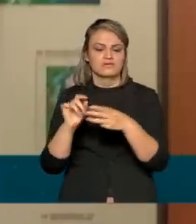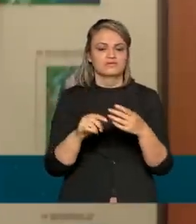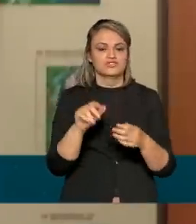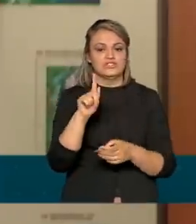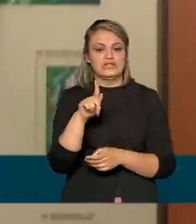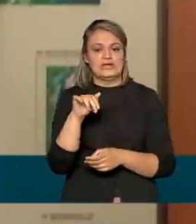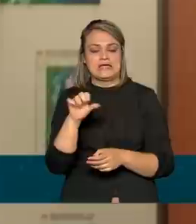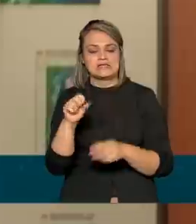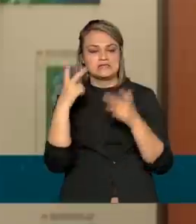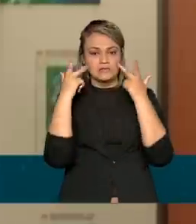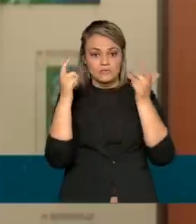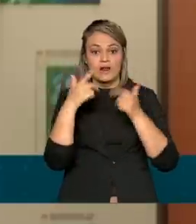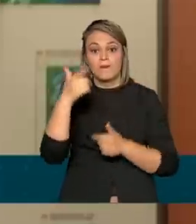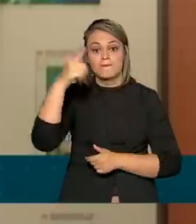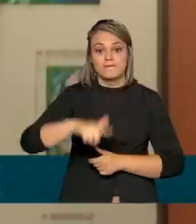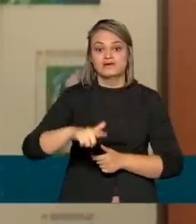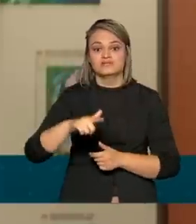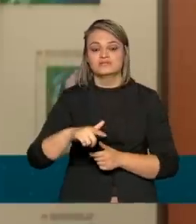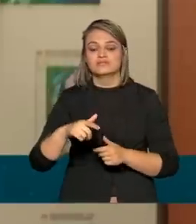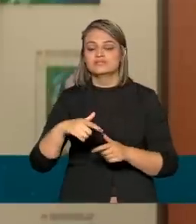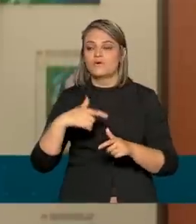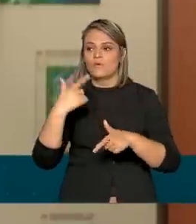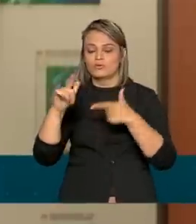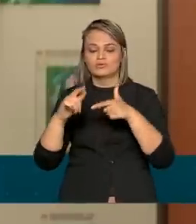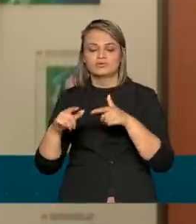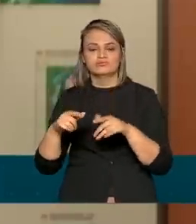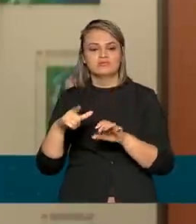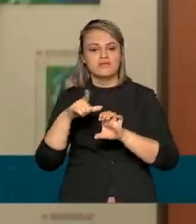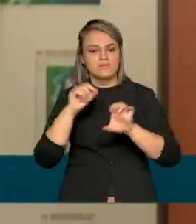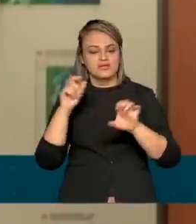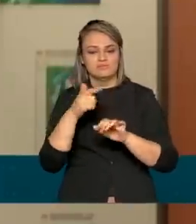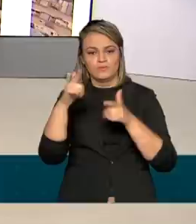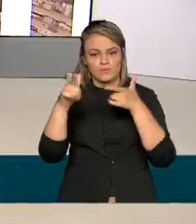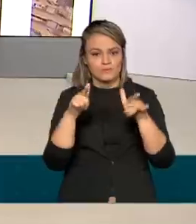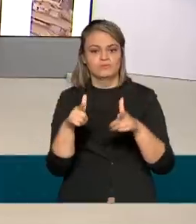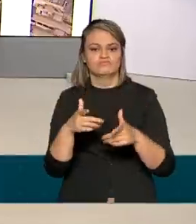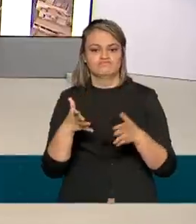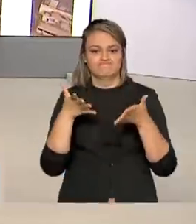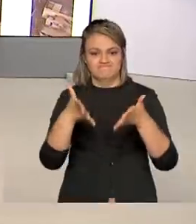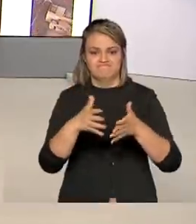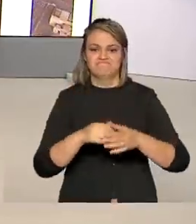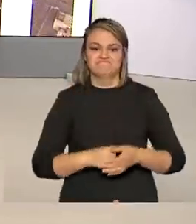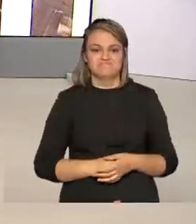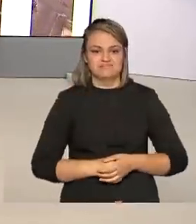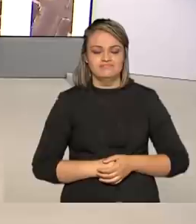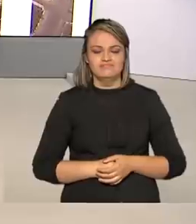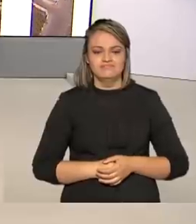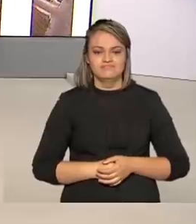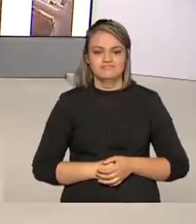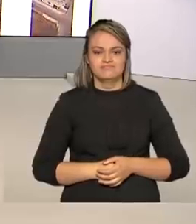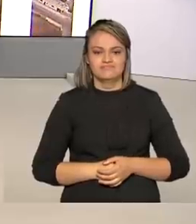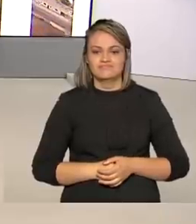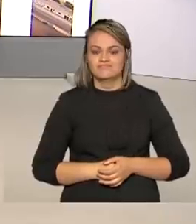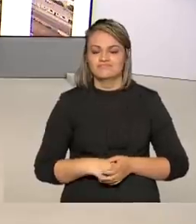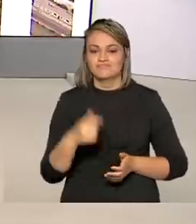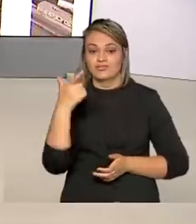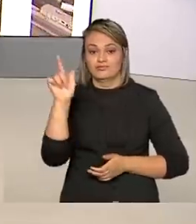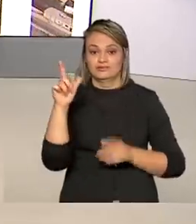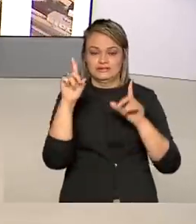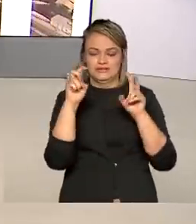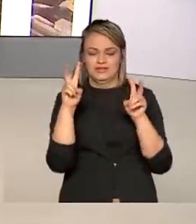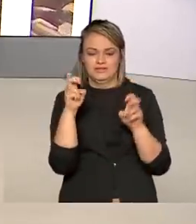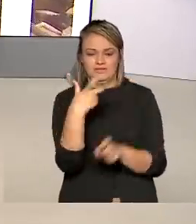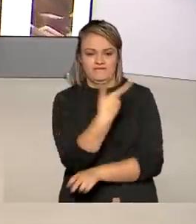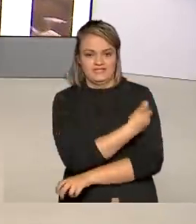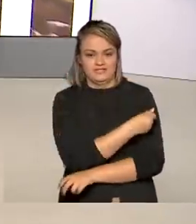natural tem aumentado, como vários empreendimentos estão sendo implantados. Vamos falar de vacinas agora?